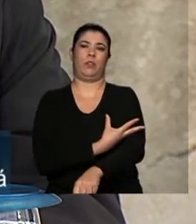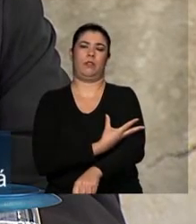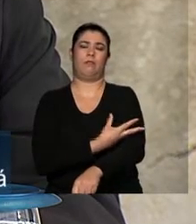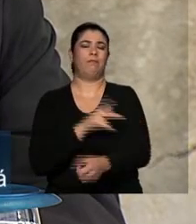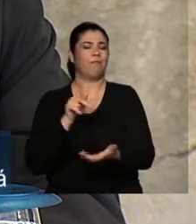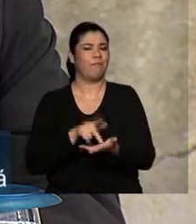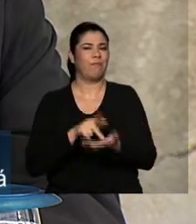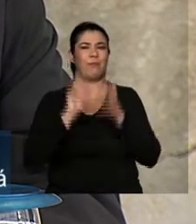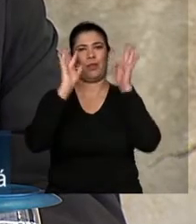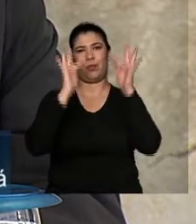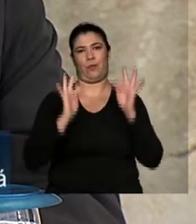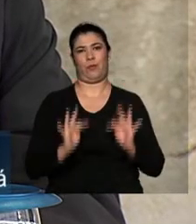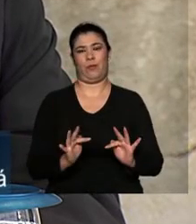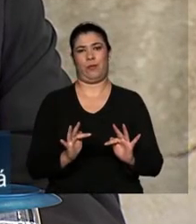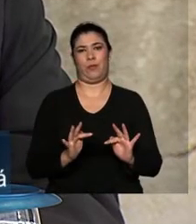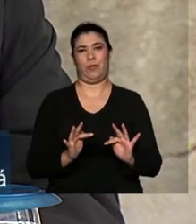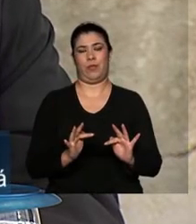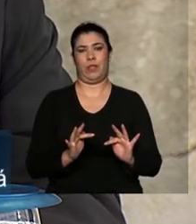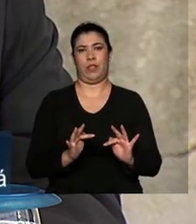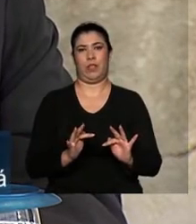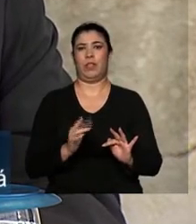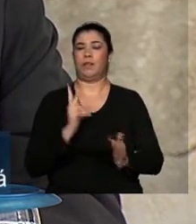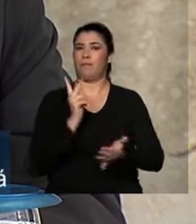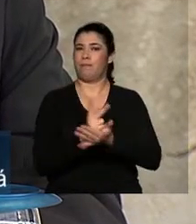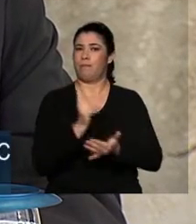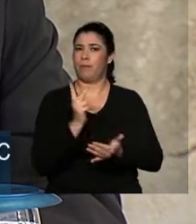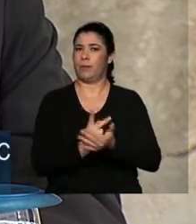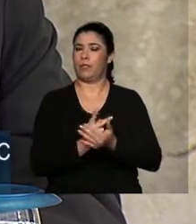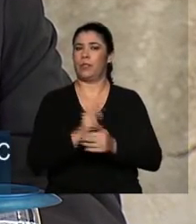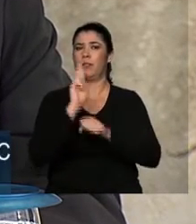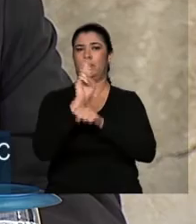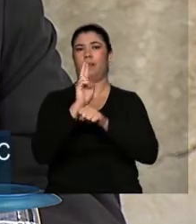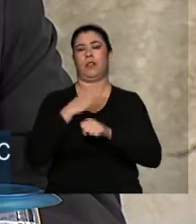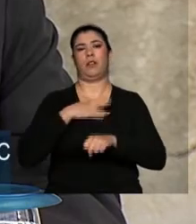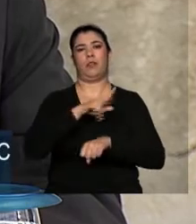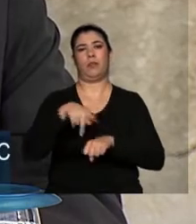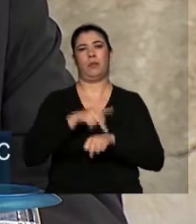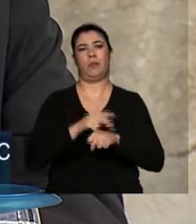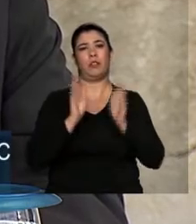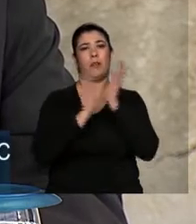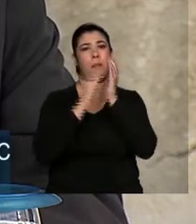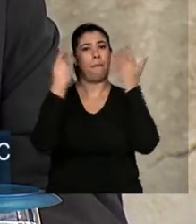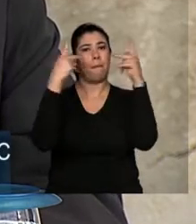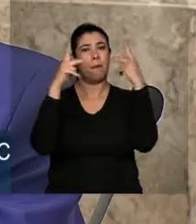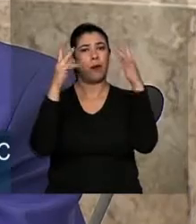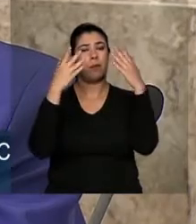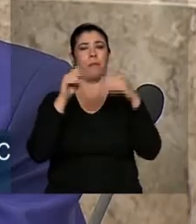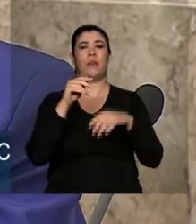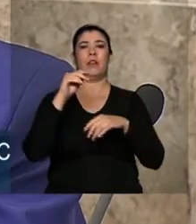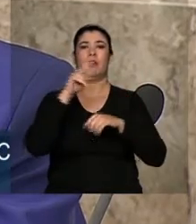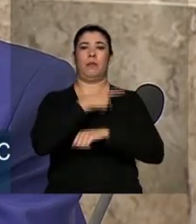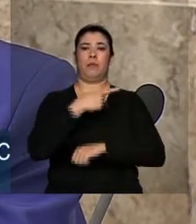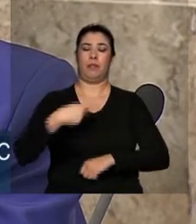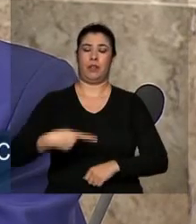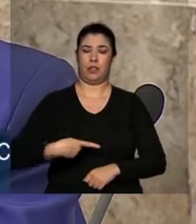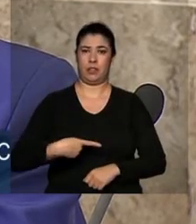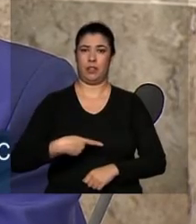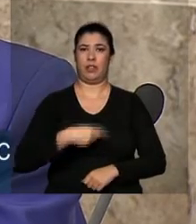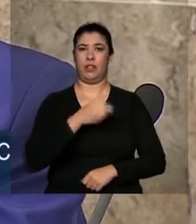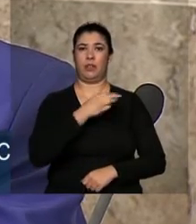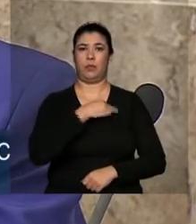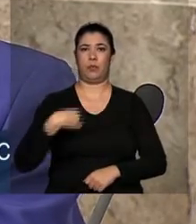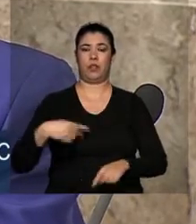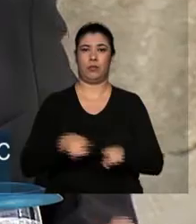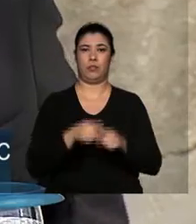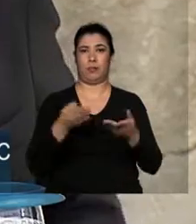muito feliz e mantenho, por isso mesmo, a esperança no meu país. Parabéns, presidenta. Parabéns, ministro Guilherme Afif. Muito